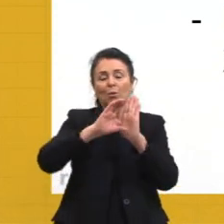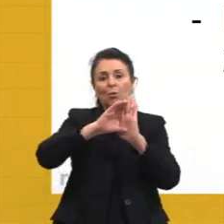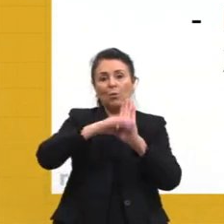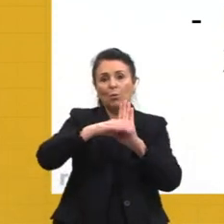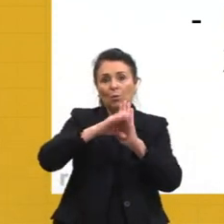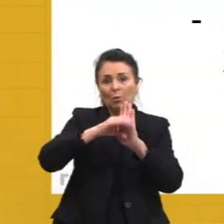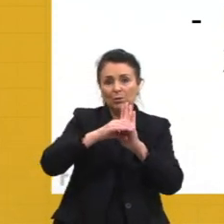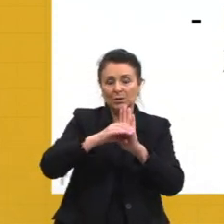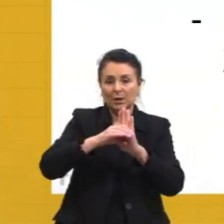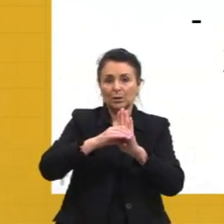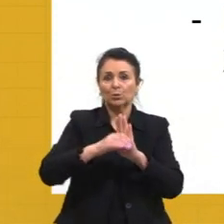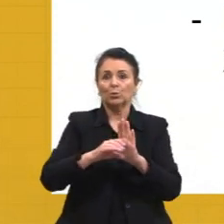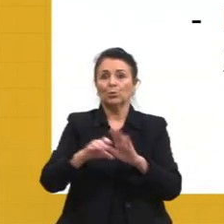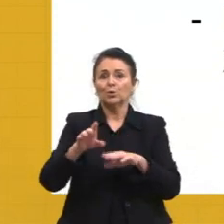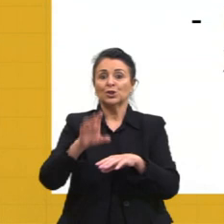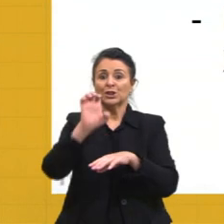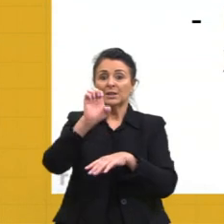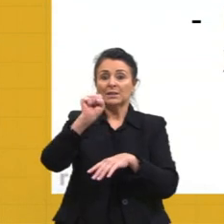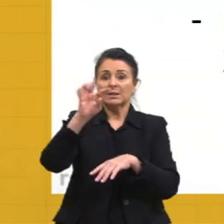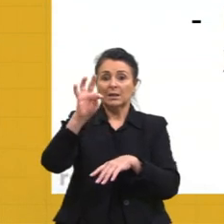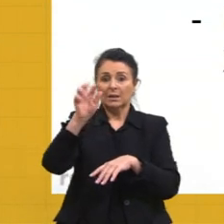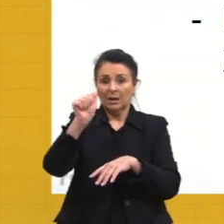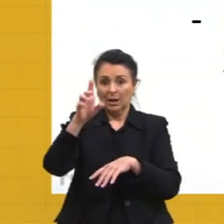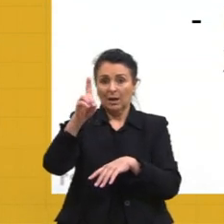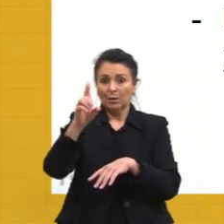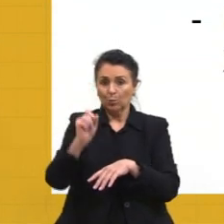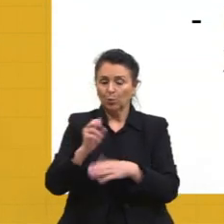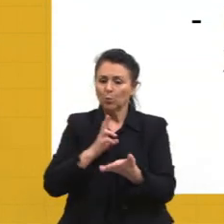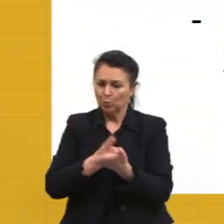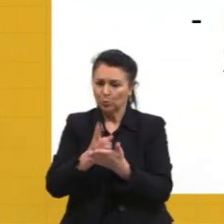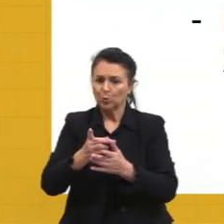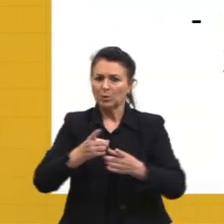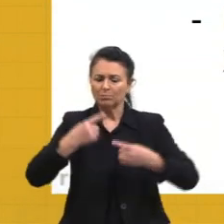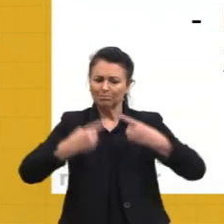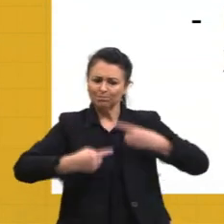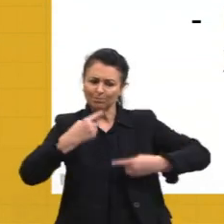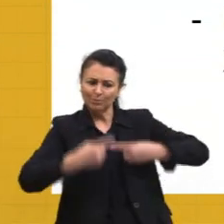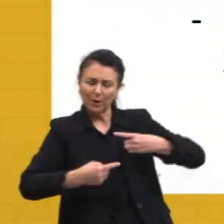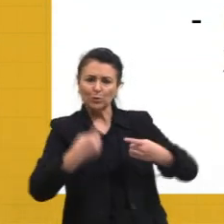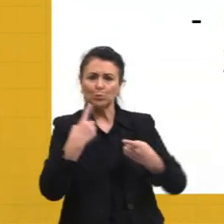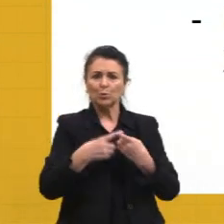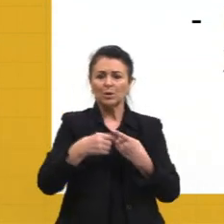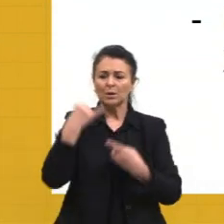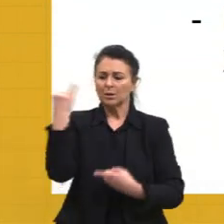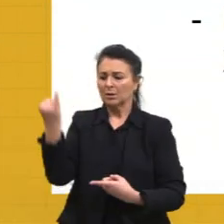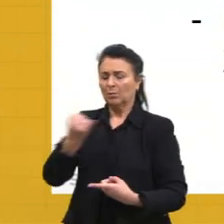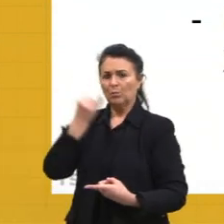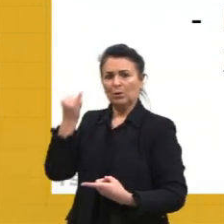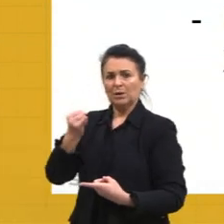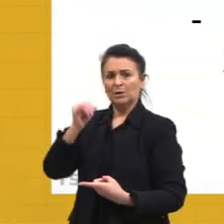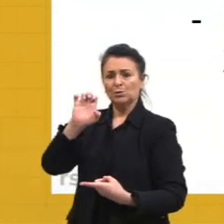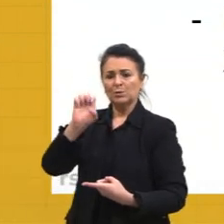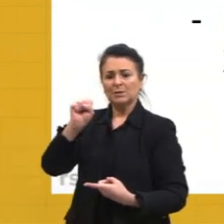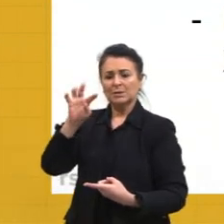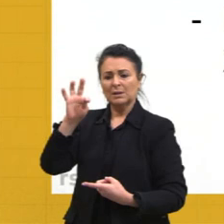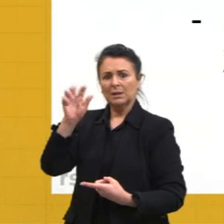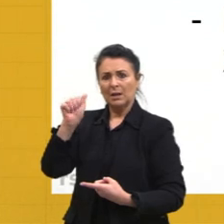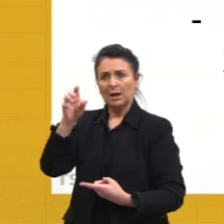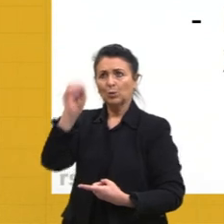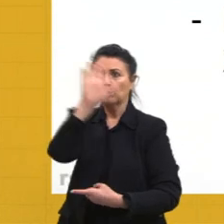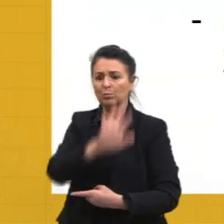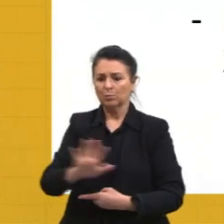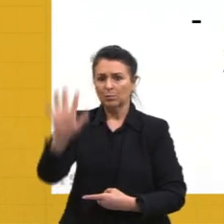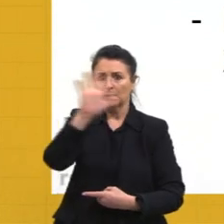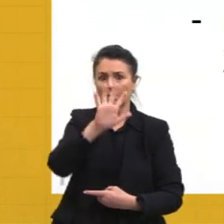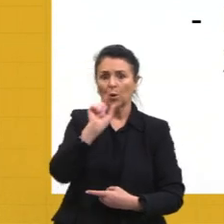era debatido na época, e até hoje a gente debate qual é a sua função, o o Estado deve fazer, quais